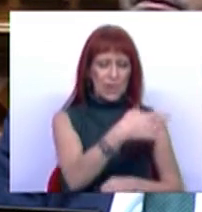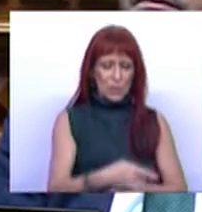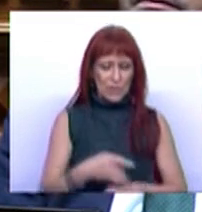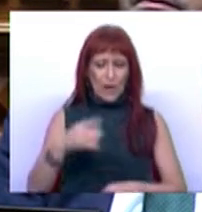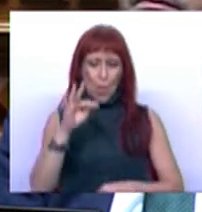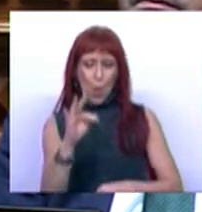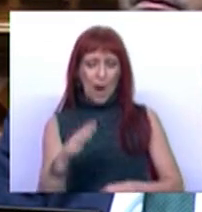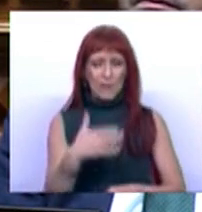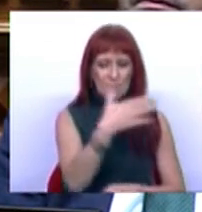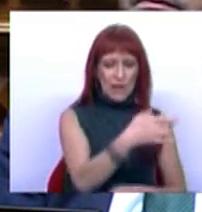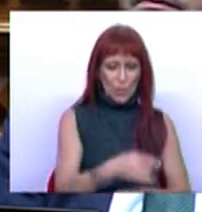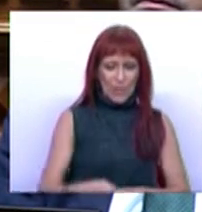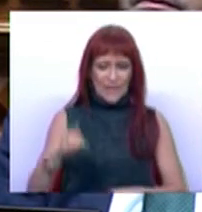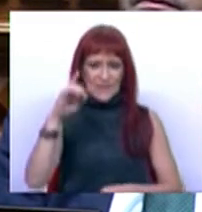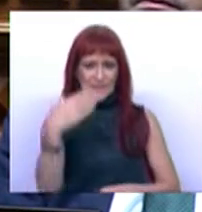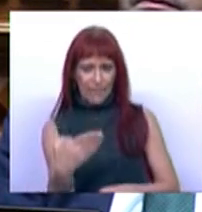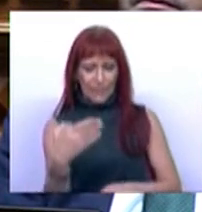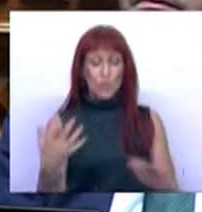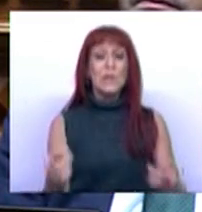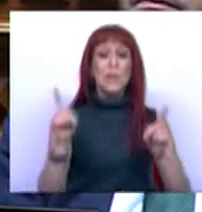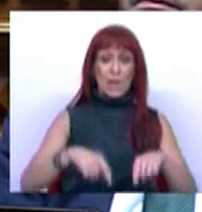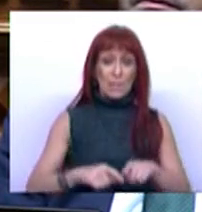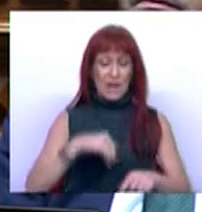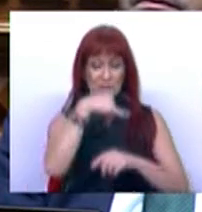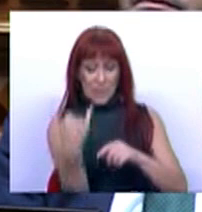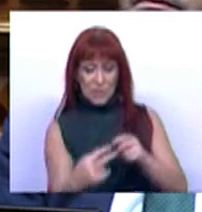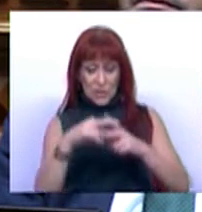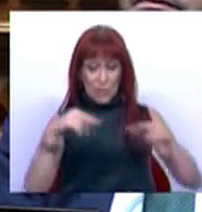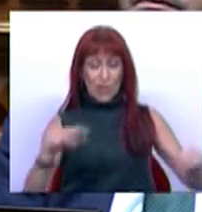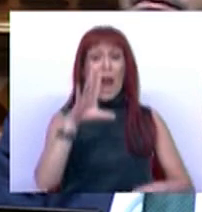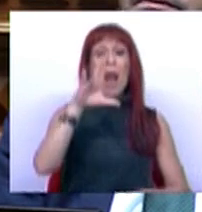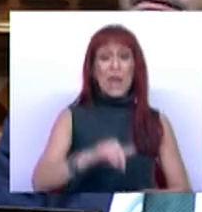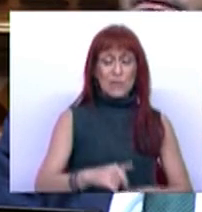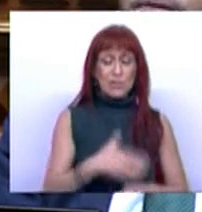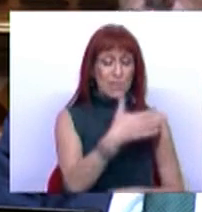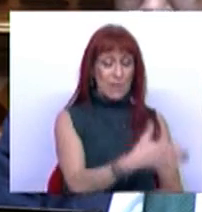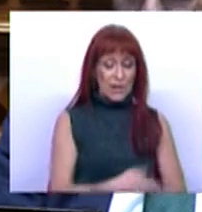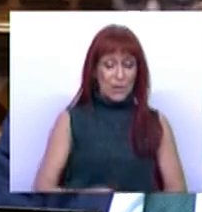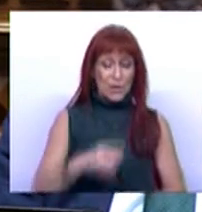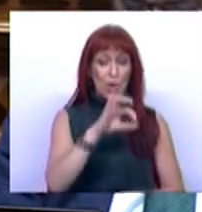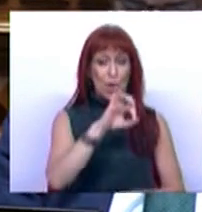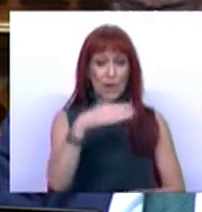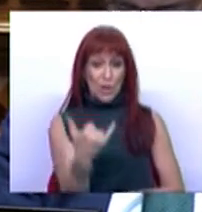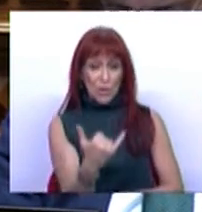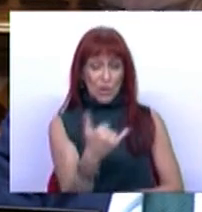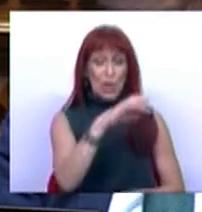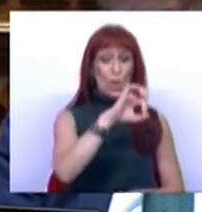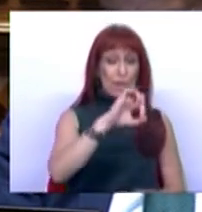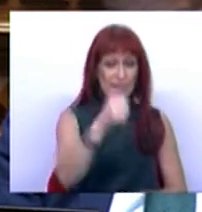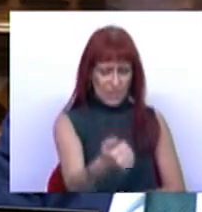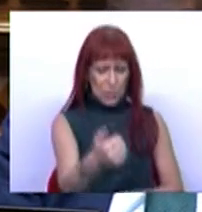-1997 e ainda como Vereador da Câmara Municipal de Lisboa, 1972-1985.